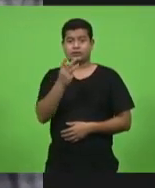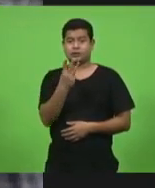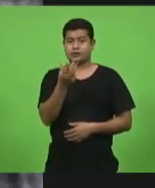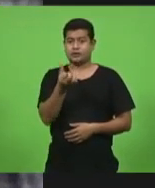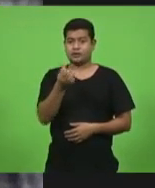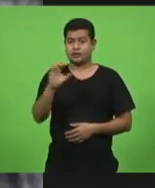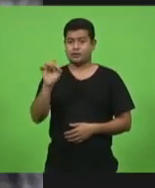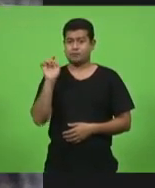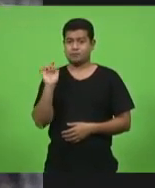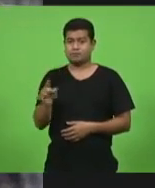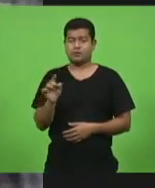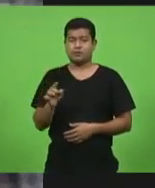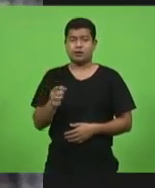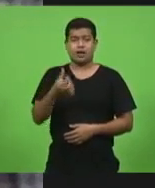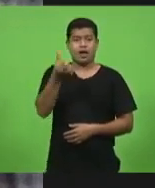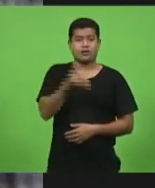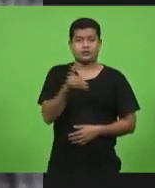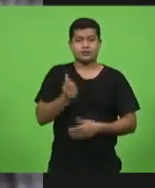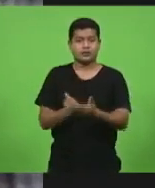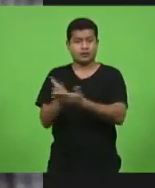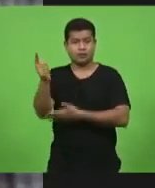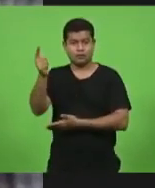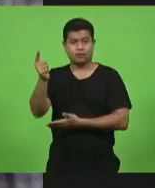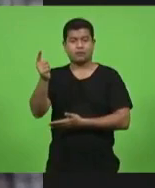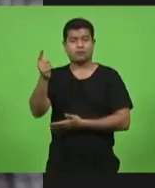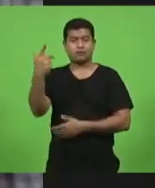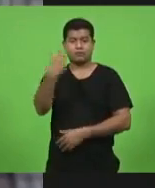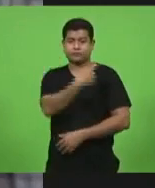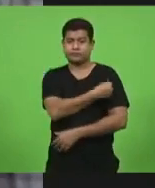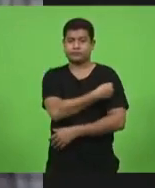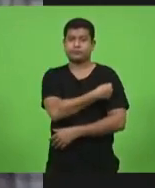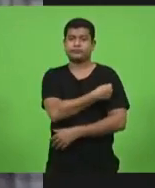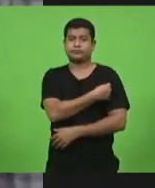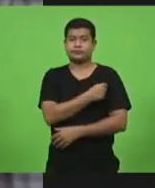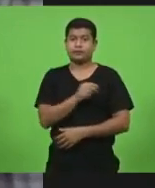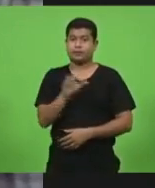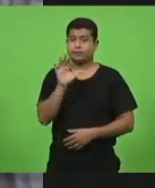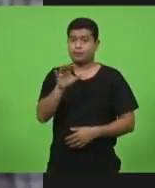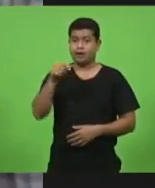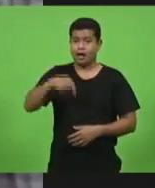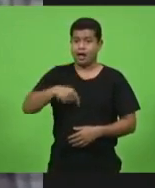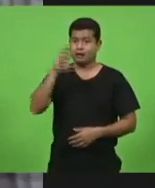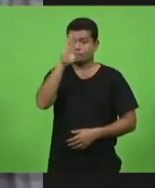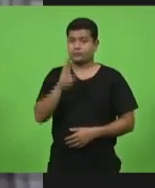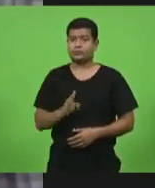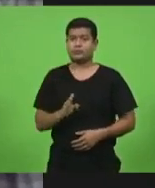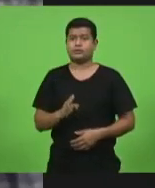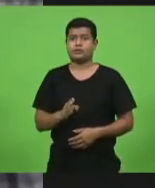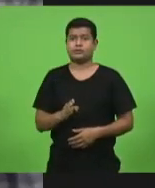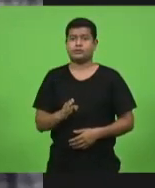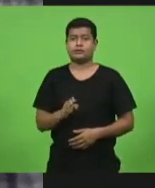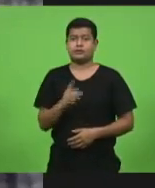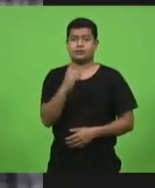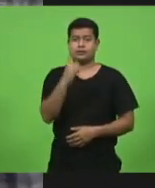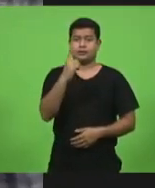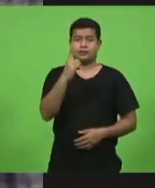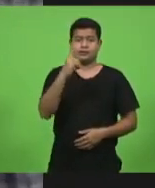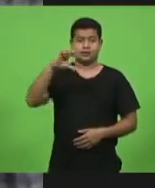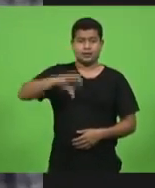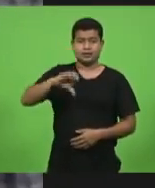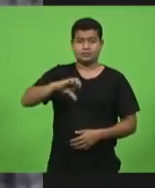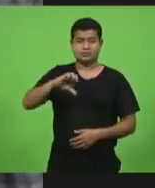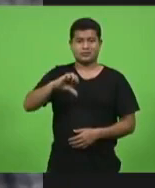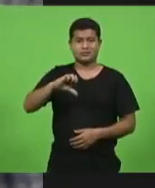é o sexto na compra de vacina mas o Brasil é o décimo nono em